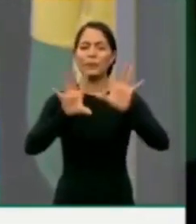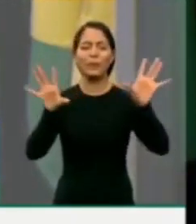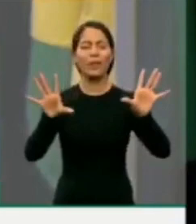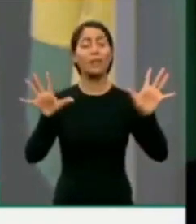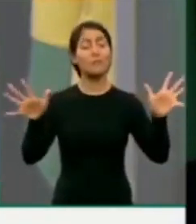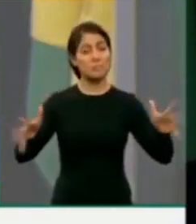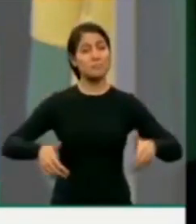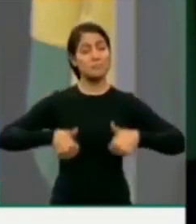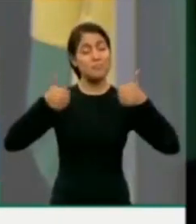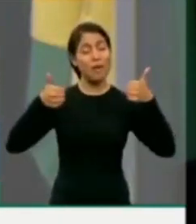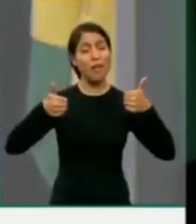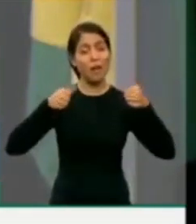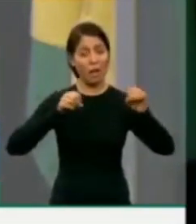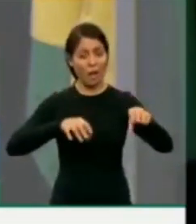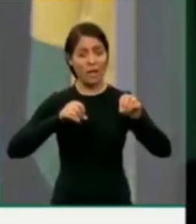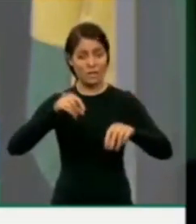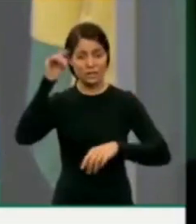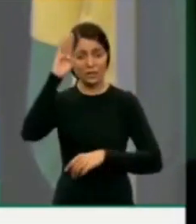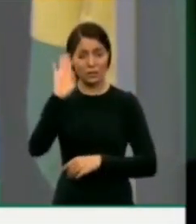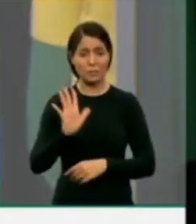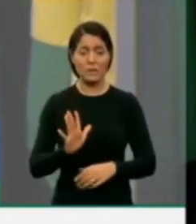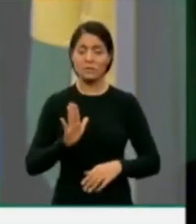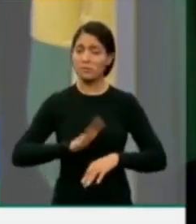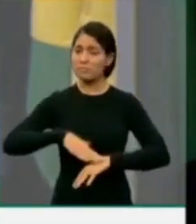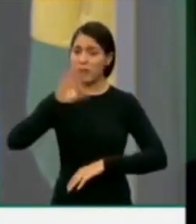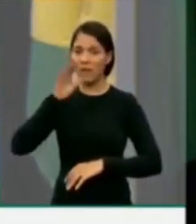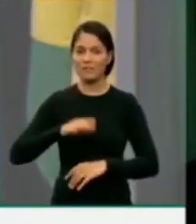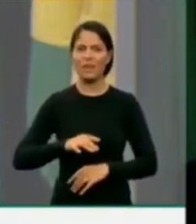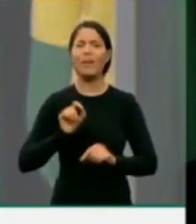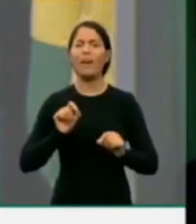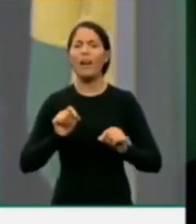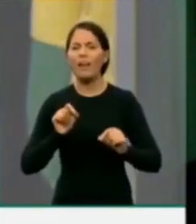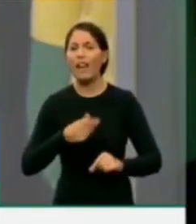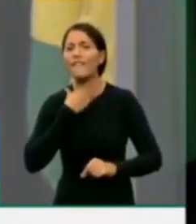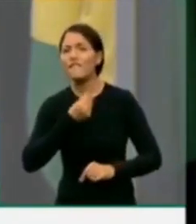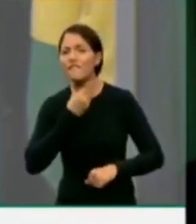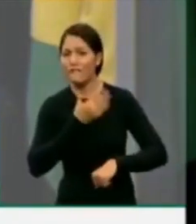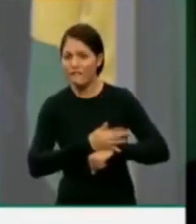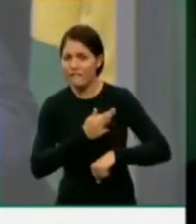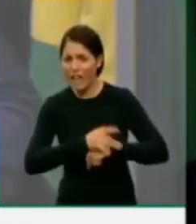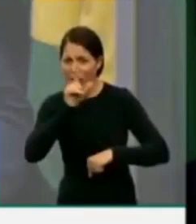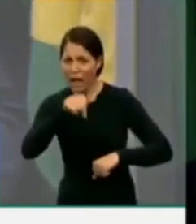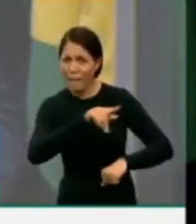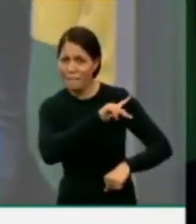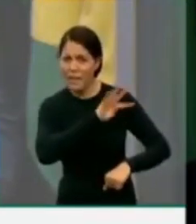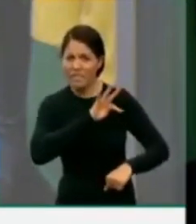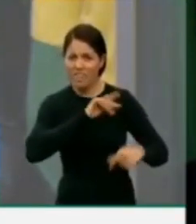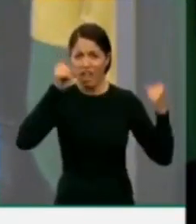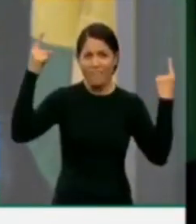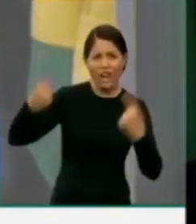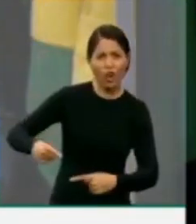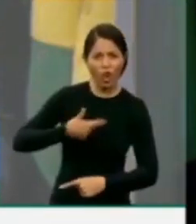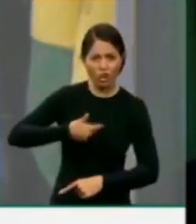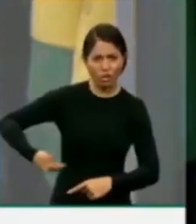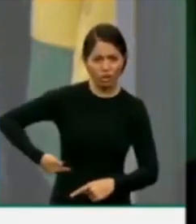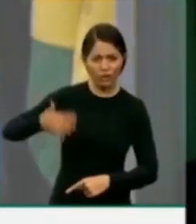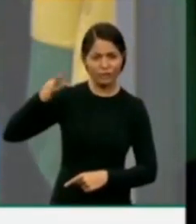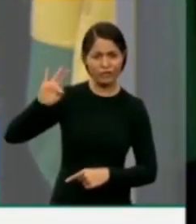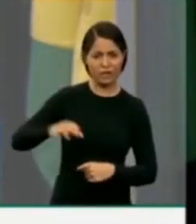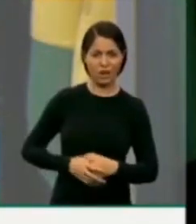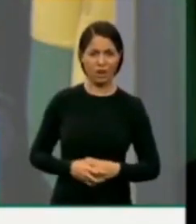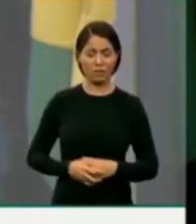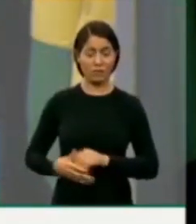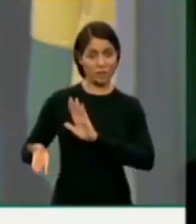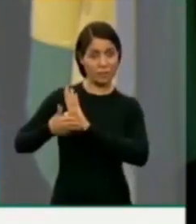a educação no Brasil. E quem comete fake news são vocês do PT e da esquerda que querem atacar o governo por sua